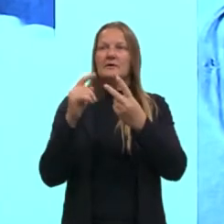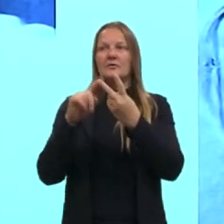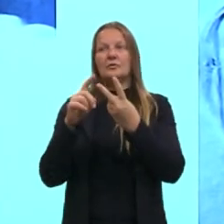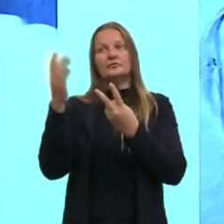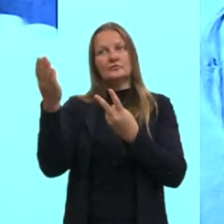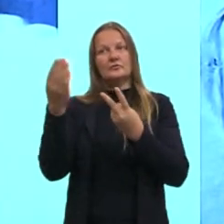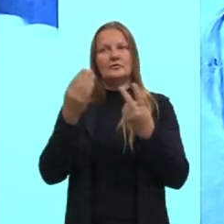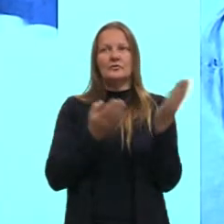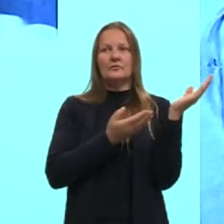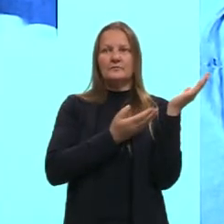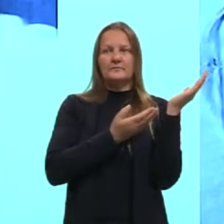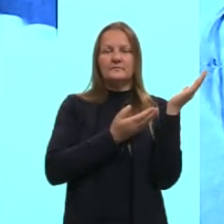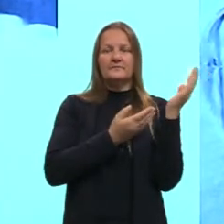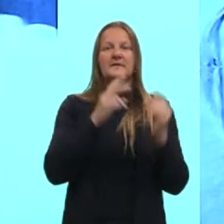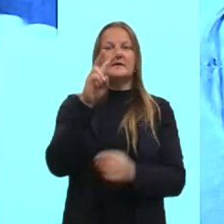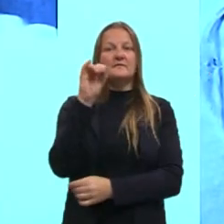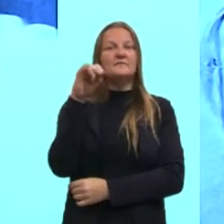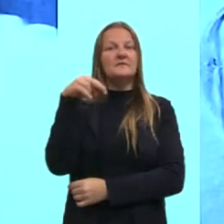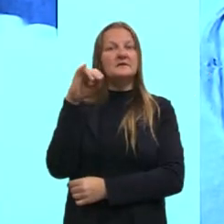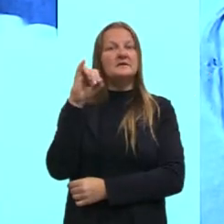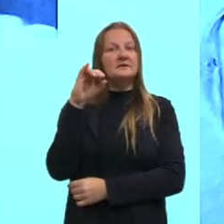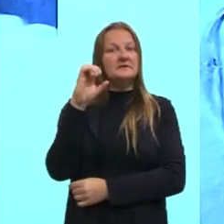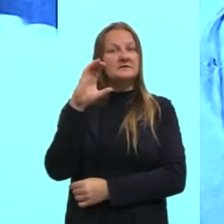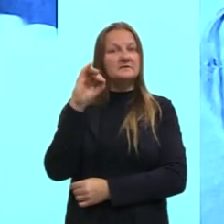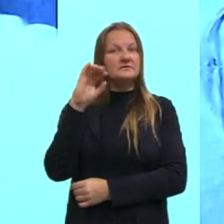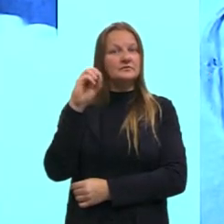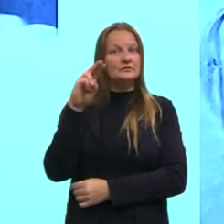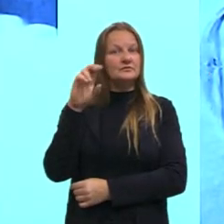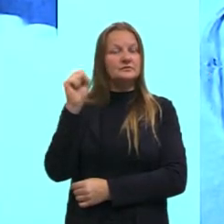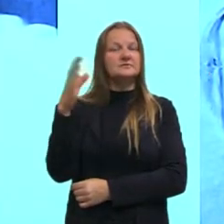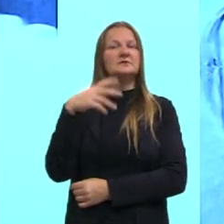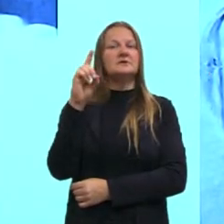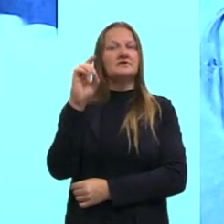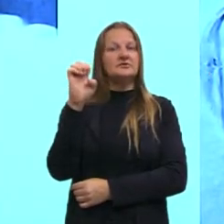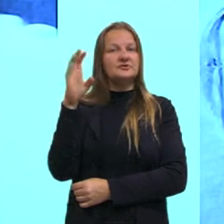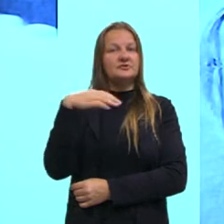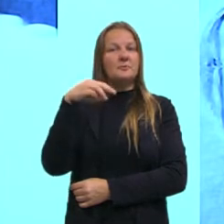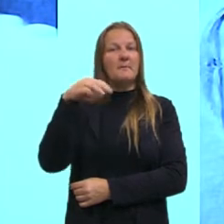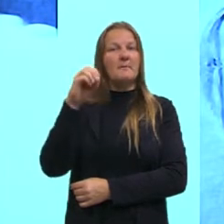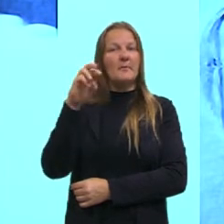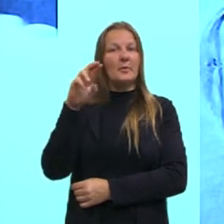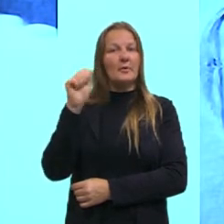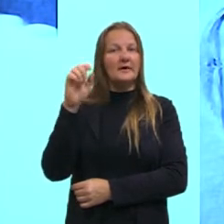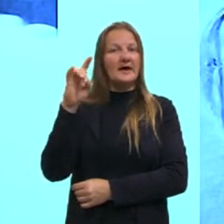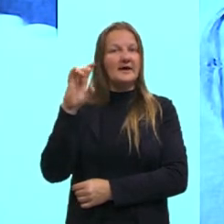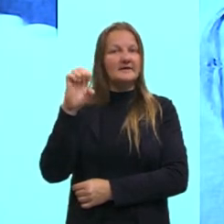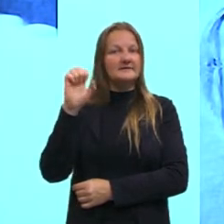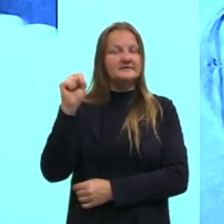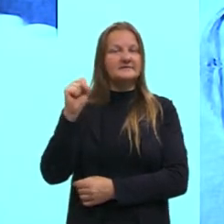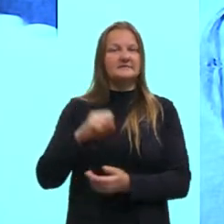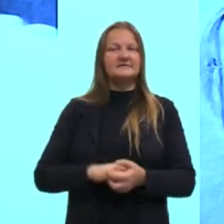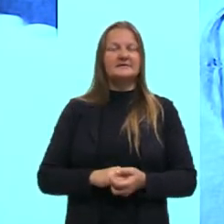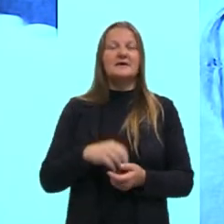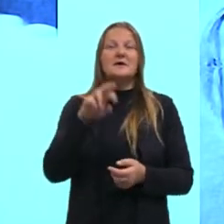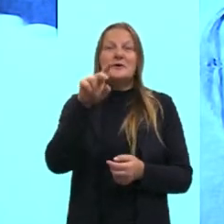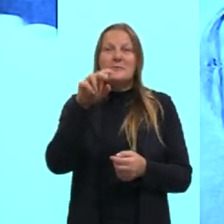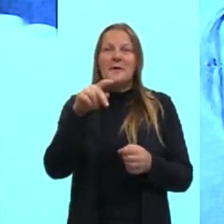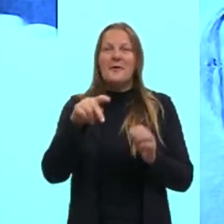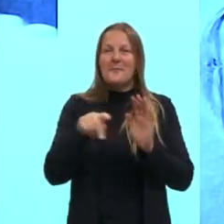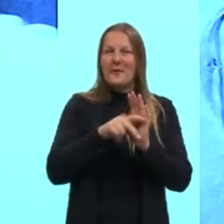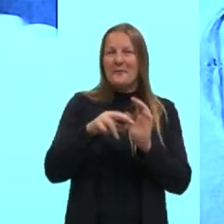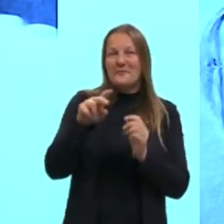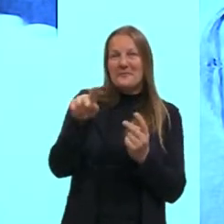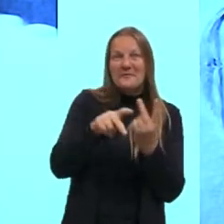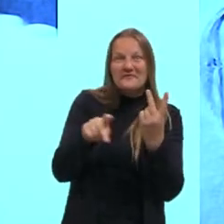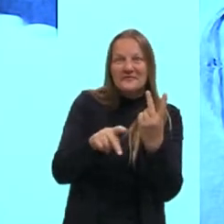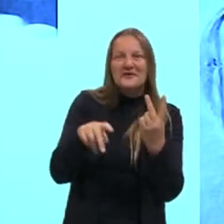melhores poetas aí da nossa língua brasileira. Inclusive, gerou o nome do meu irmão, né? Meu irmão se chama